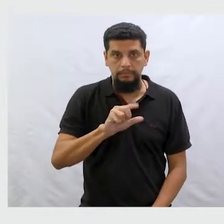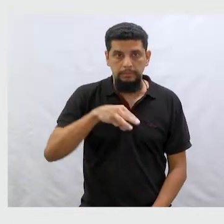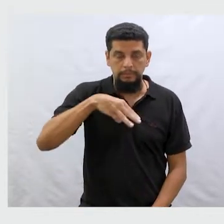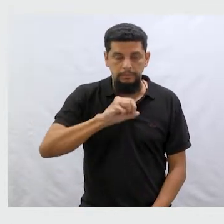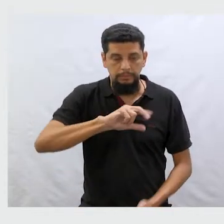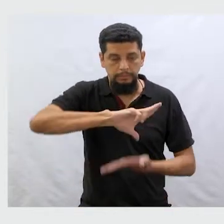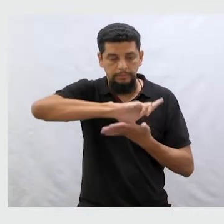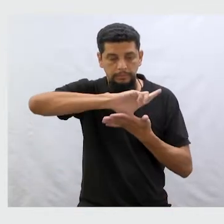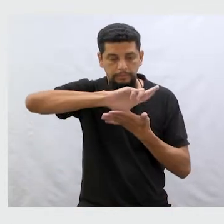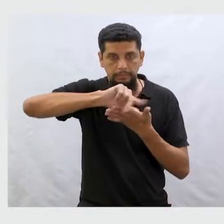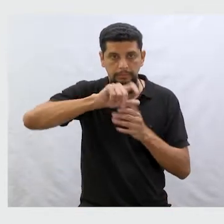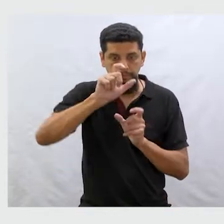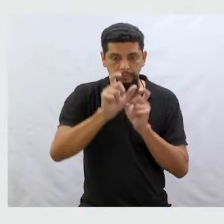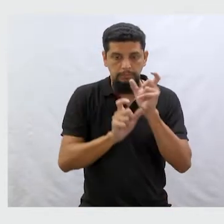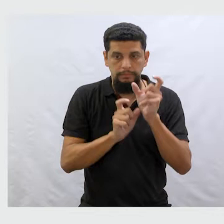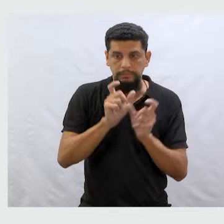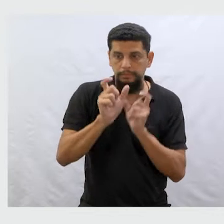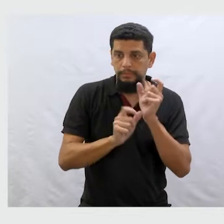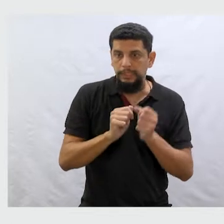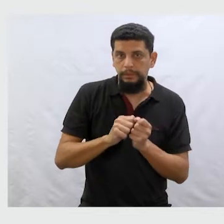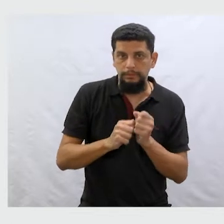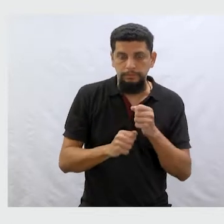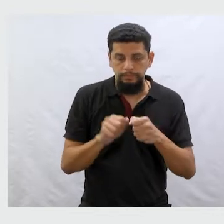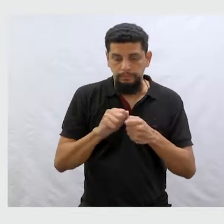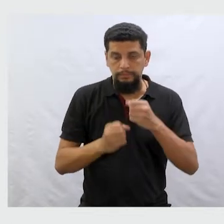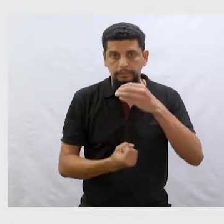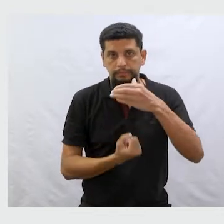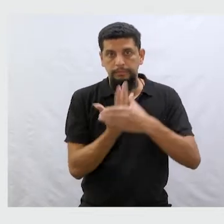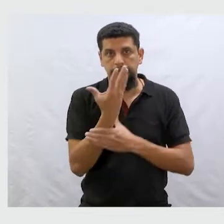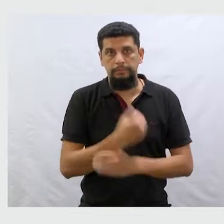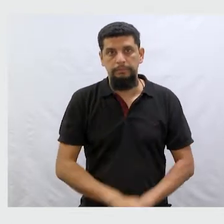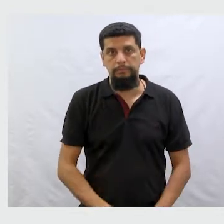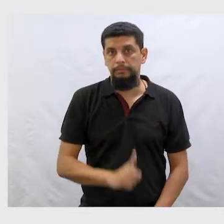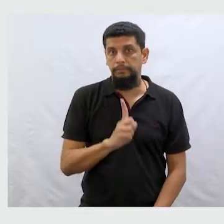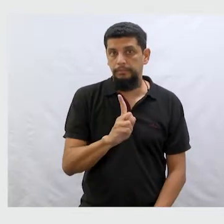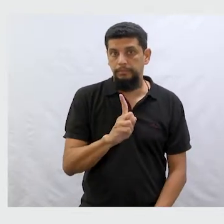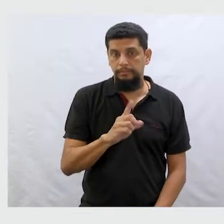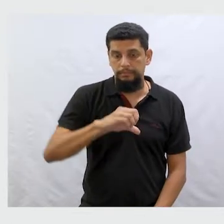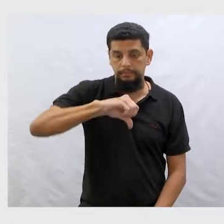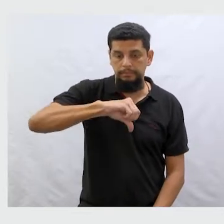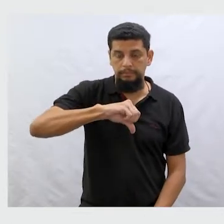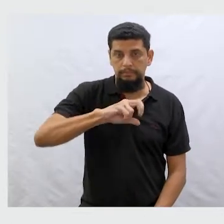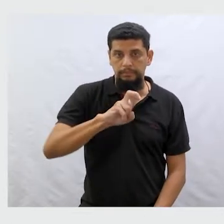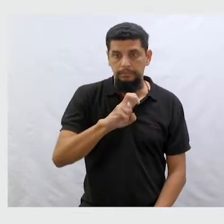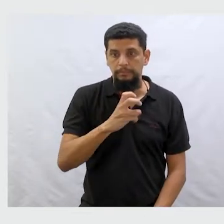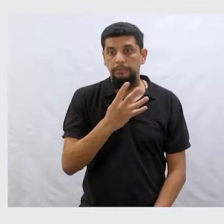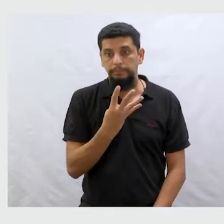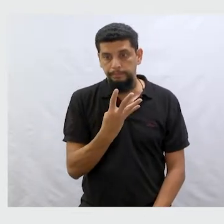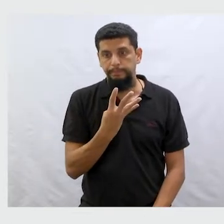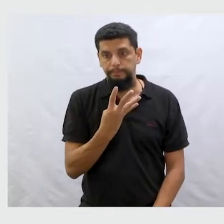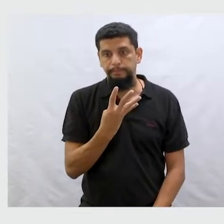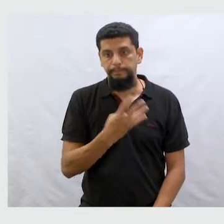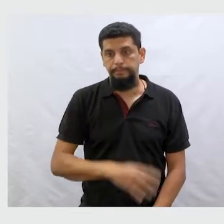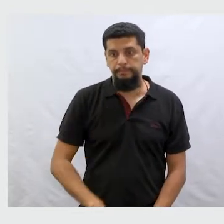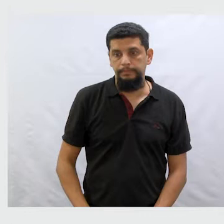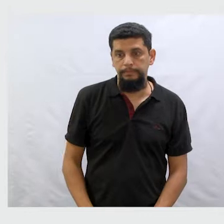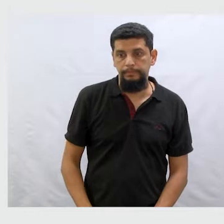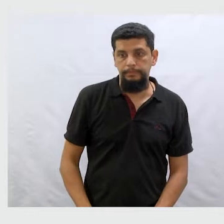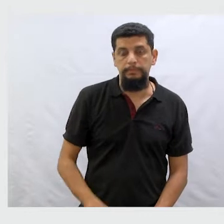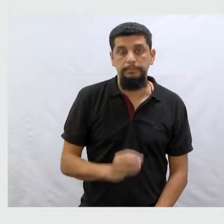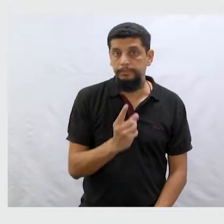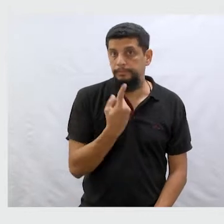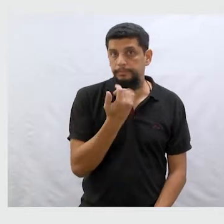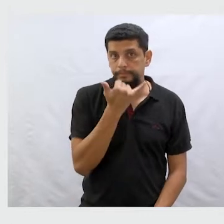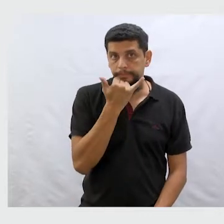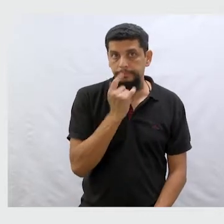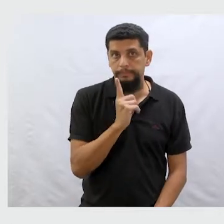outros personagens icônicos estrearam aqui no Brasil em 1974. Trazendo o formato inovador do programa para